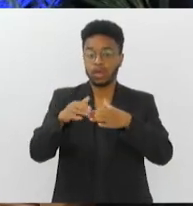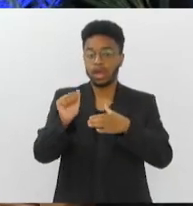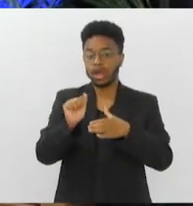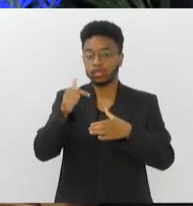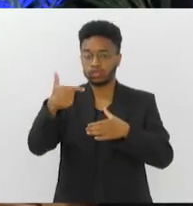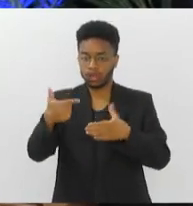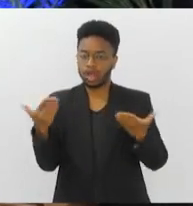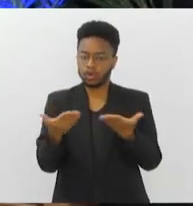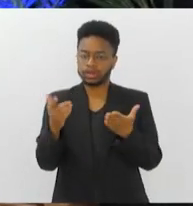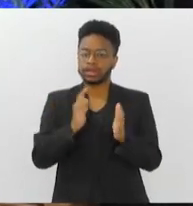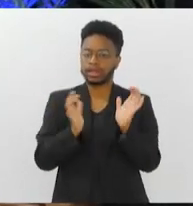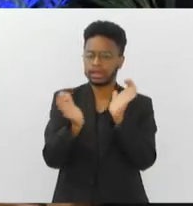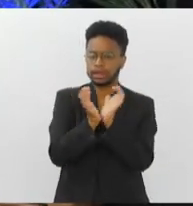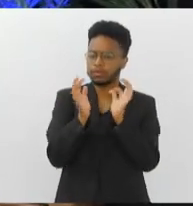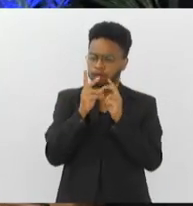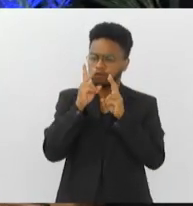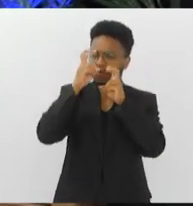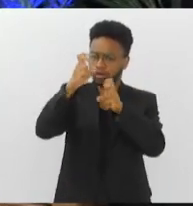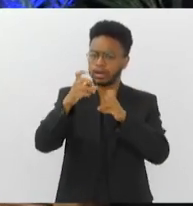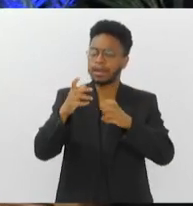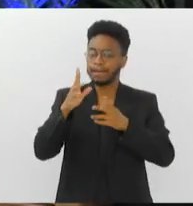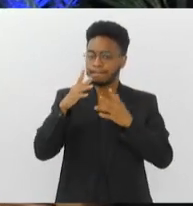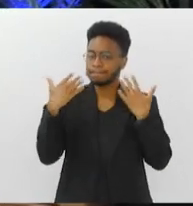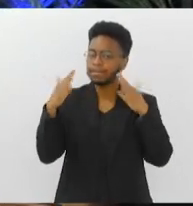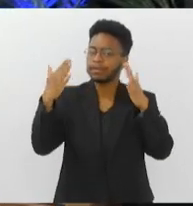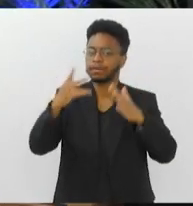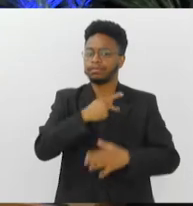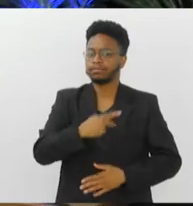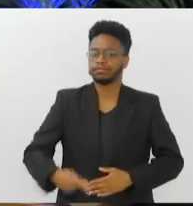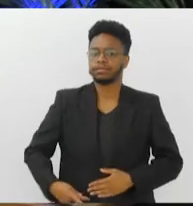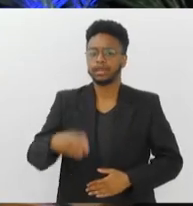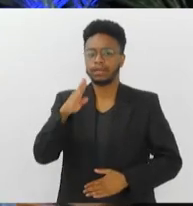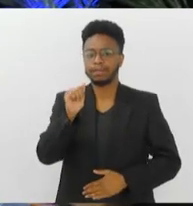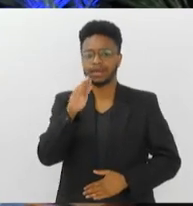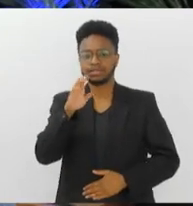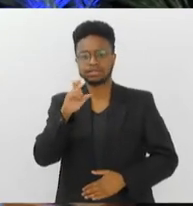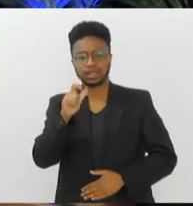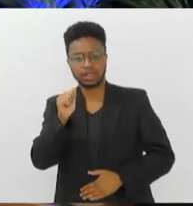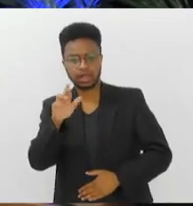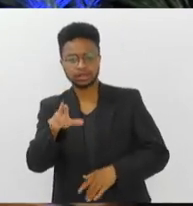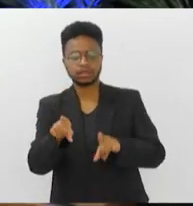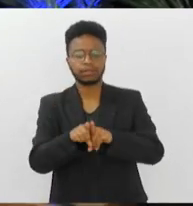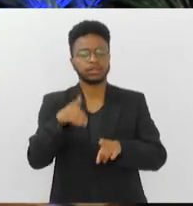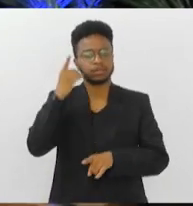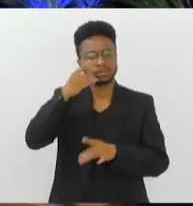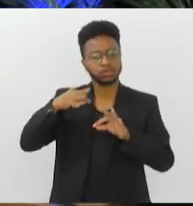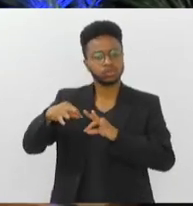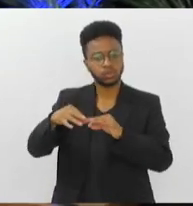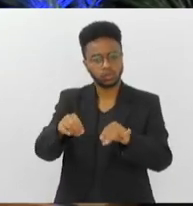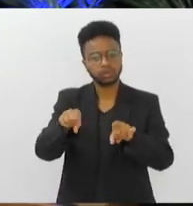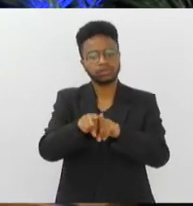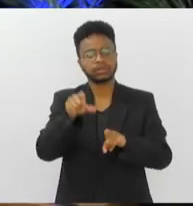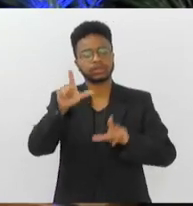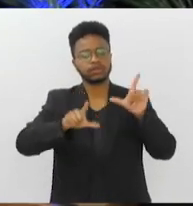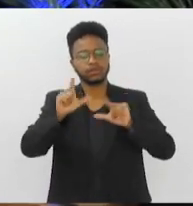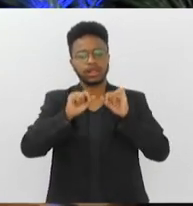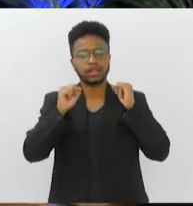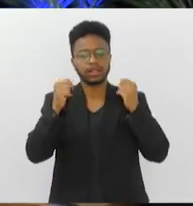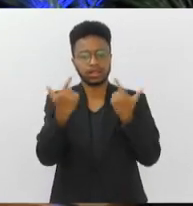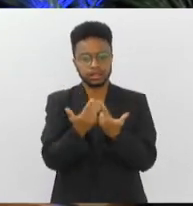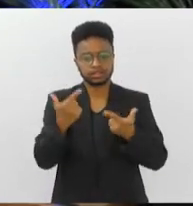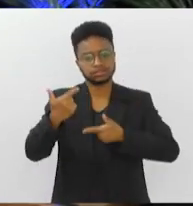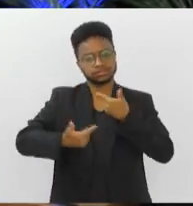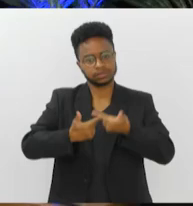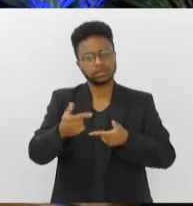com equipes muito fortes. Parabéns ao presidente Rodrigo Bacelá, toda a mesa, aos deputados, à TV Alerj pelo trabalho que realiza. E assim